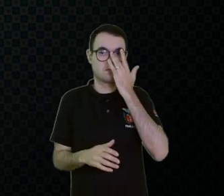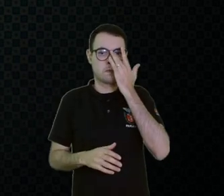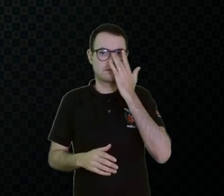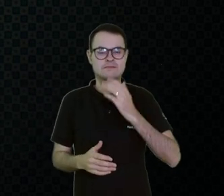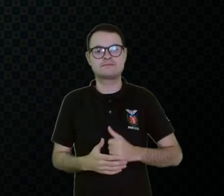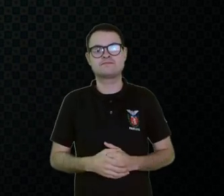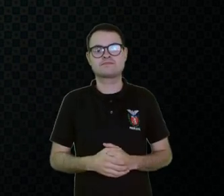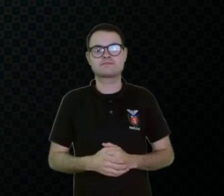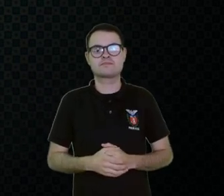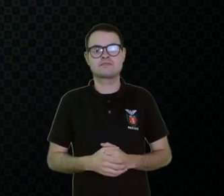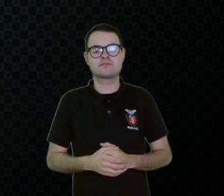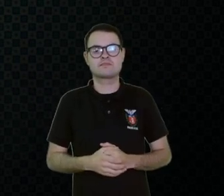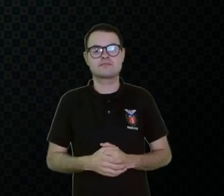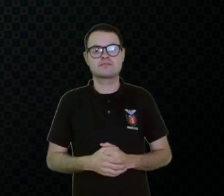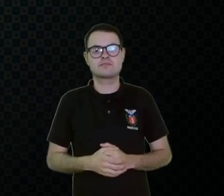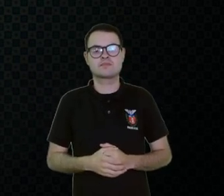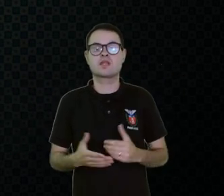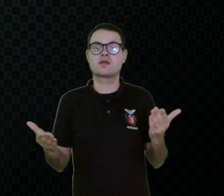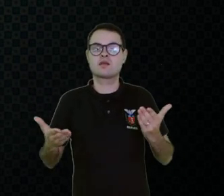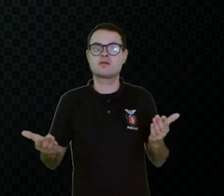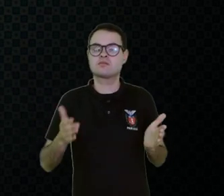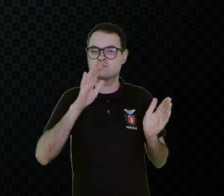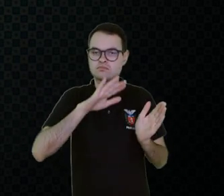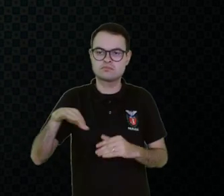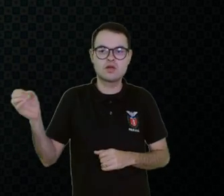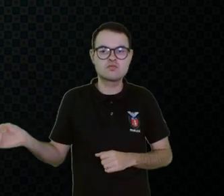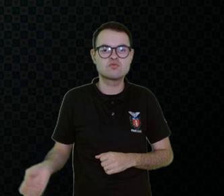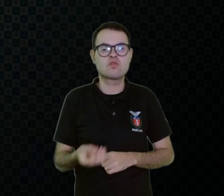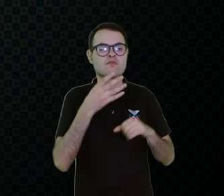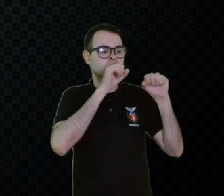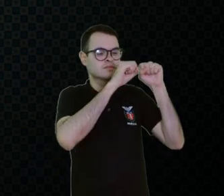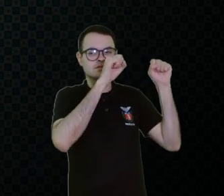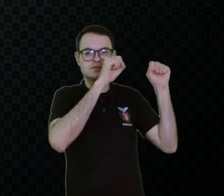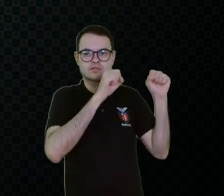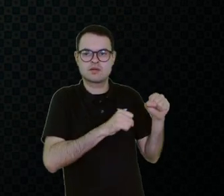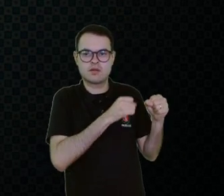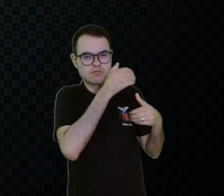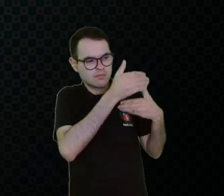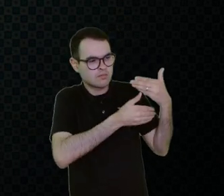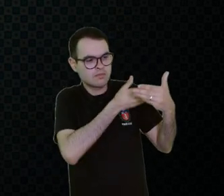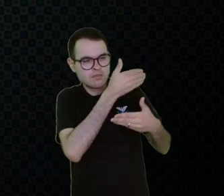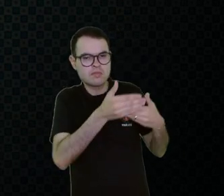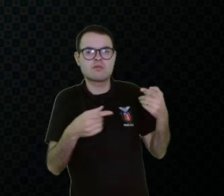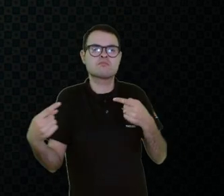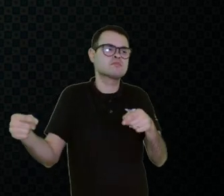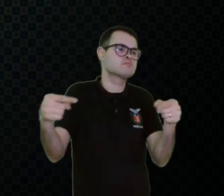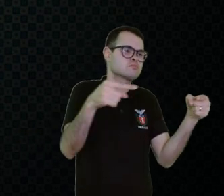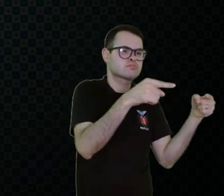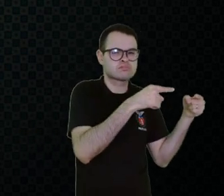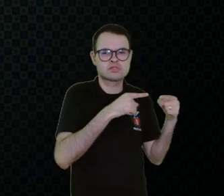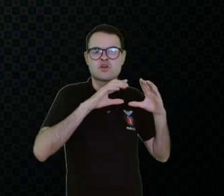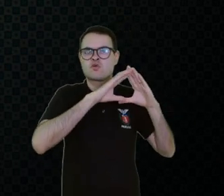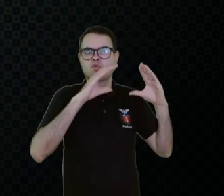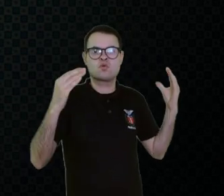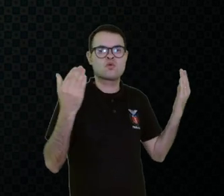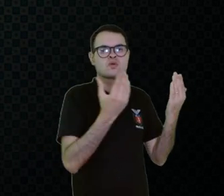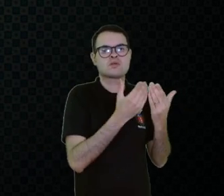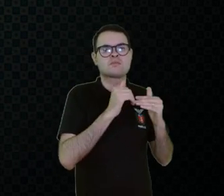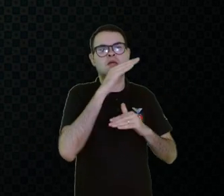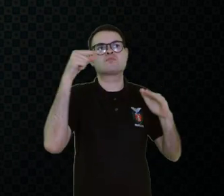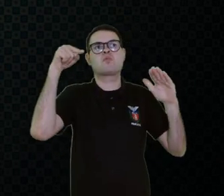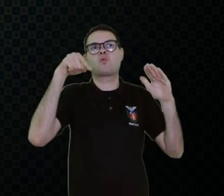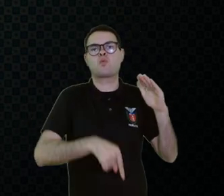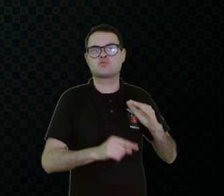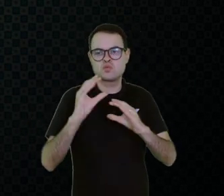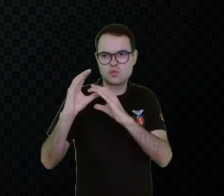tem um sistema relativamente novo, que vem se falando muito em congressos, enfim, num sistema mais robusto de